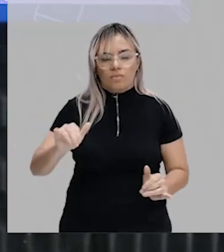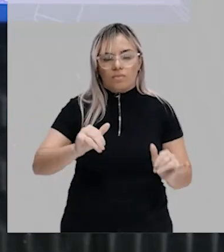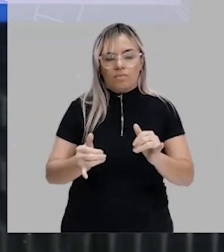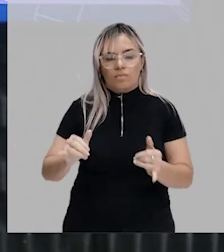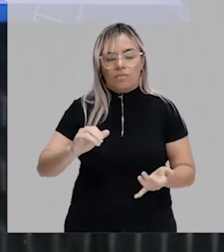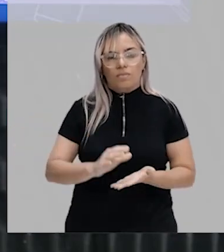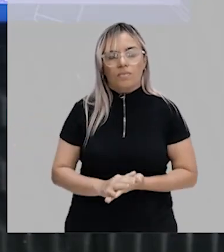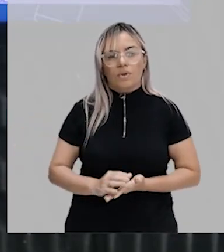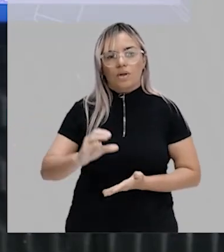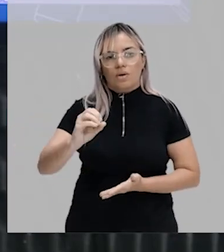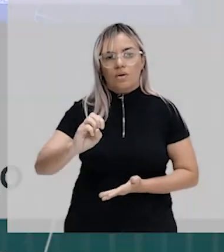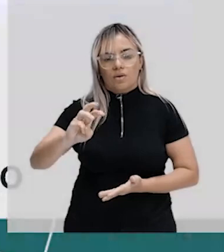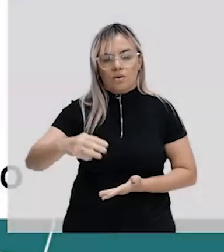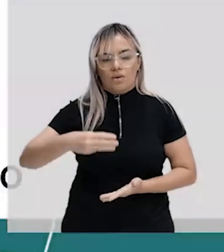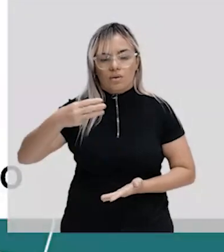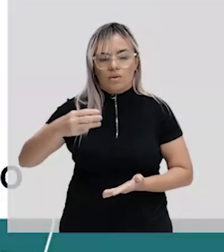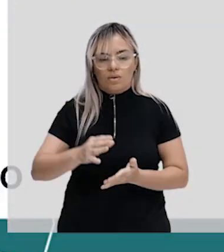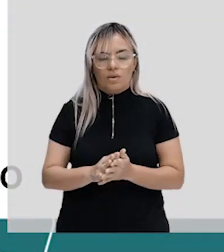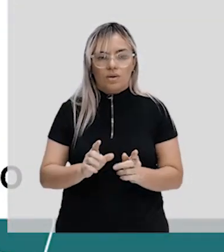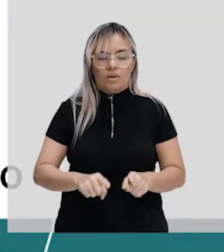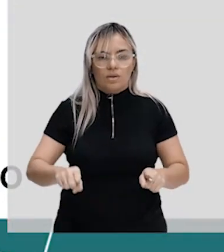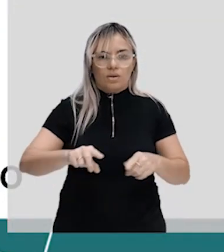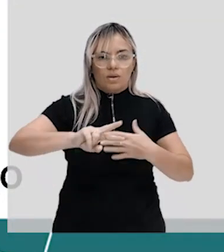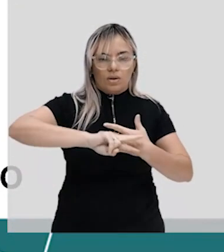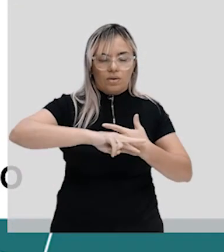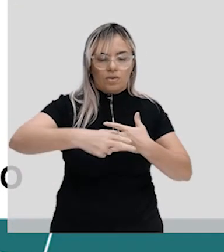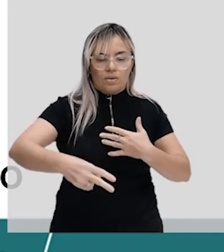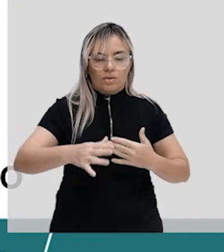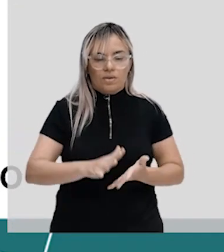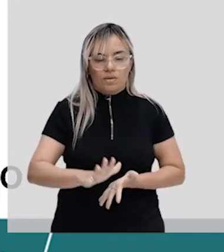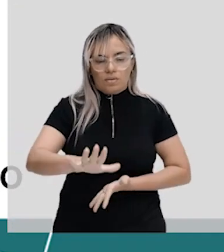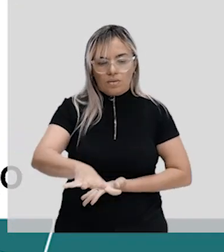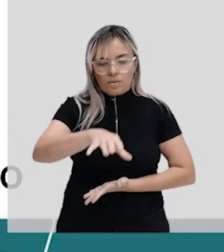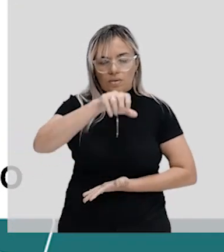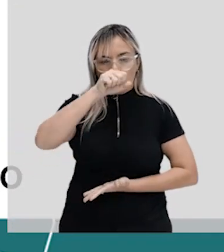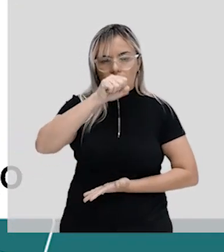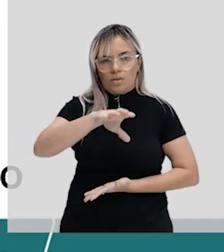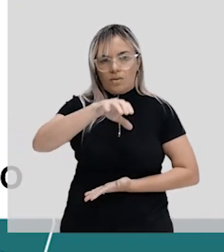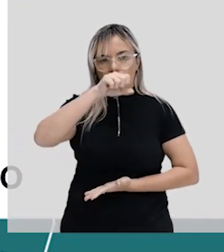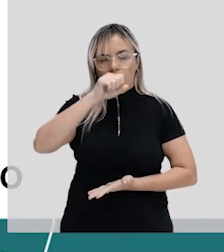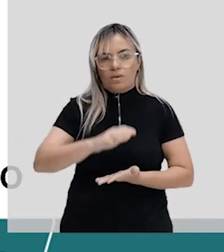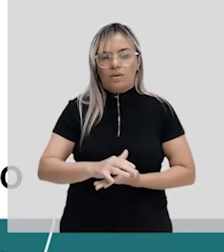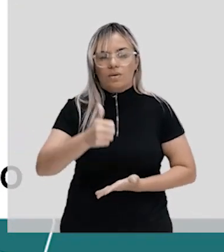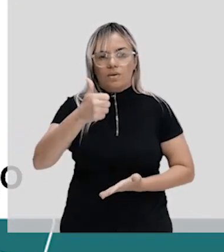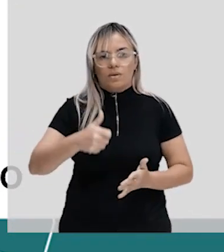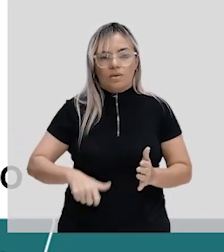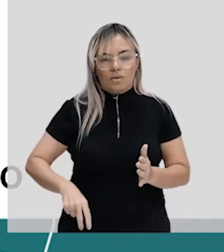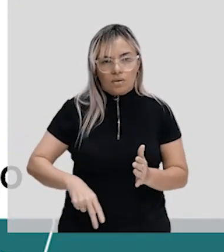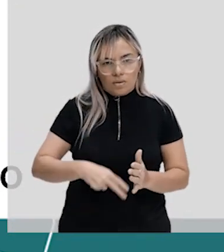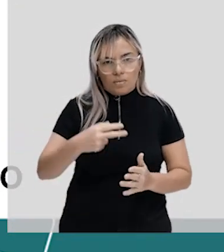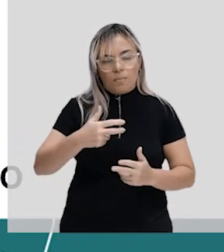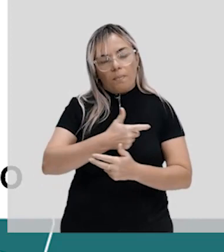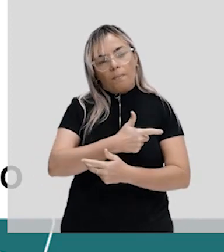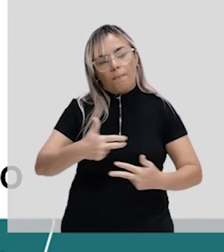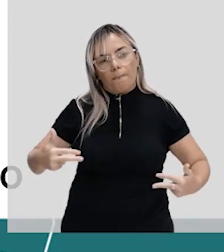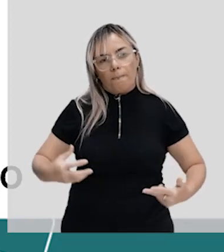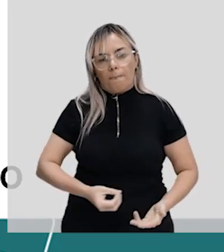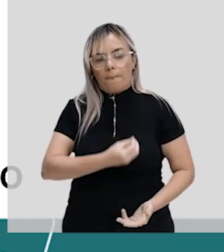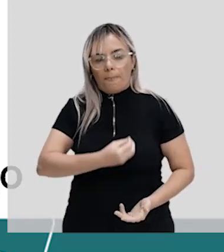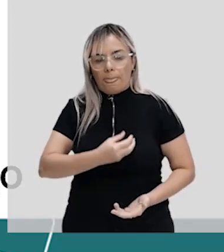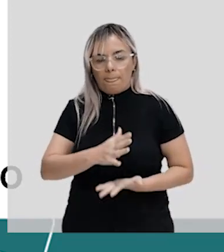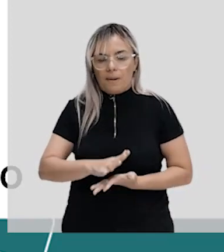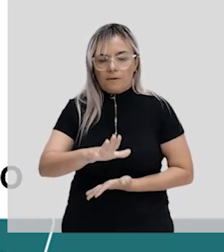consequência seria a respiração aeróbica. Ou seja, os primeiros seres vivos que promoviam a respiração,